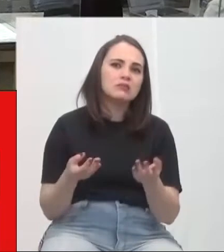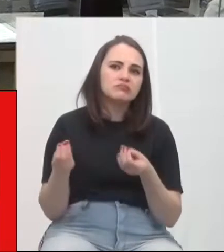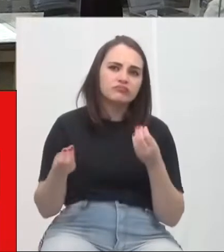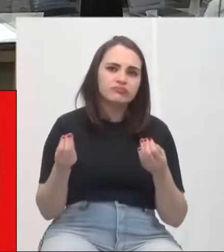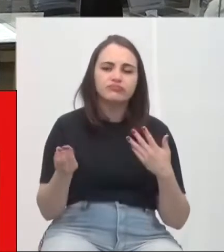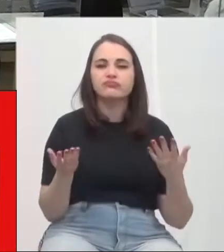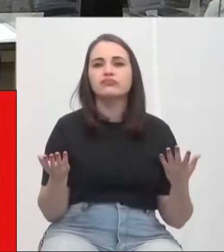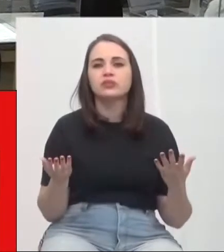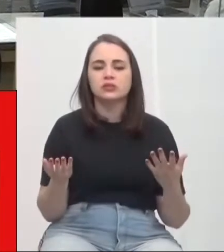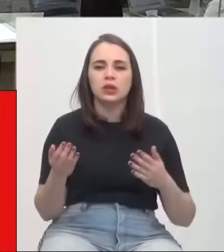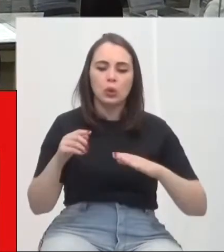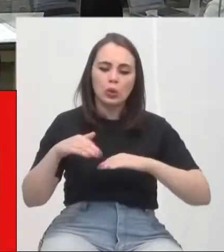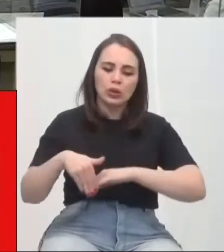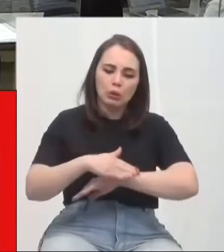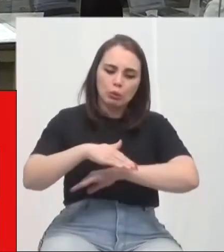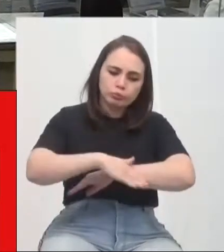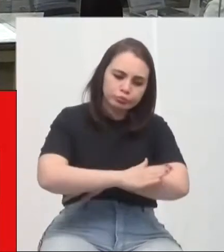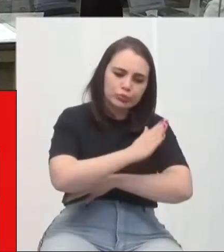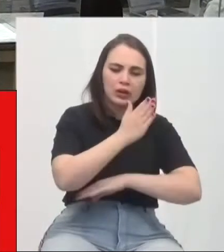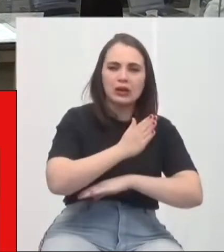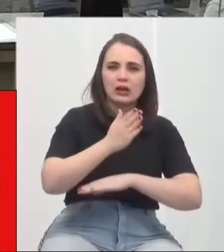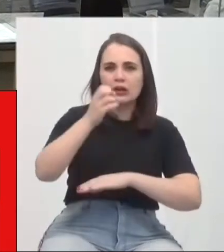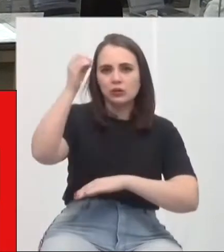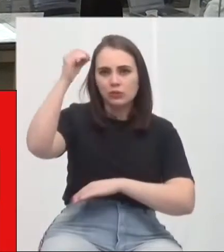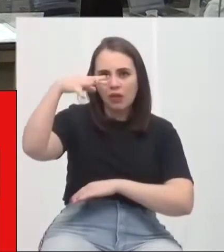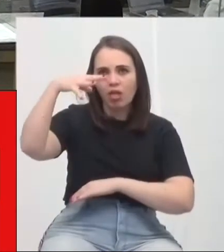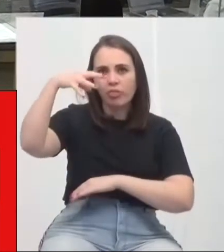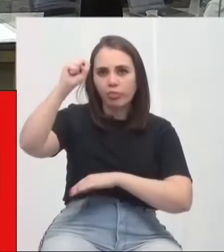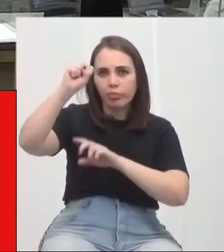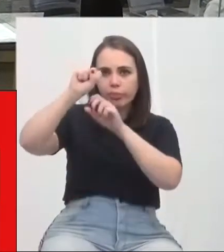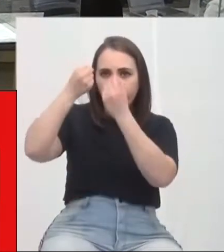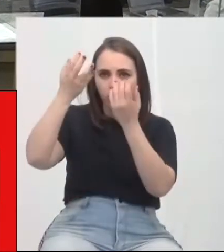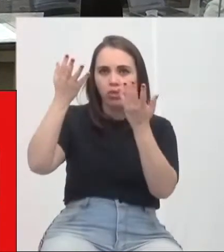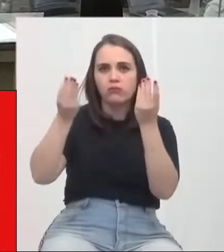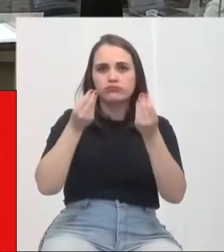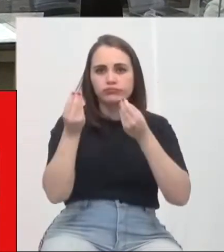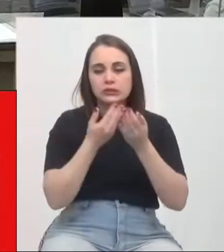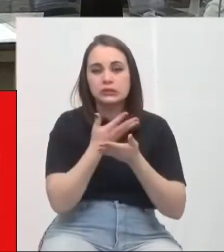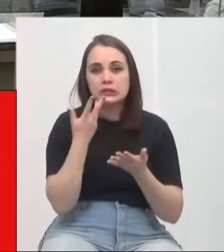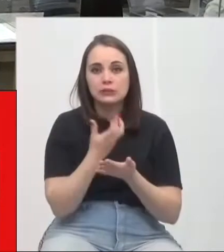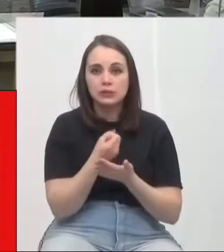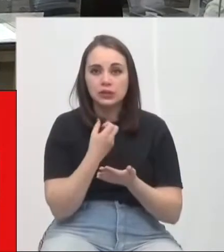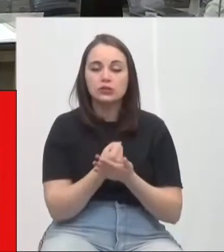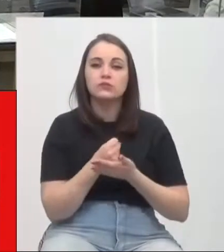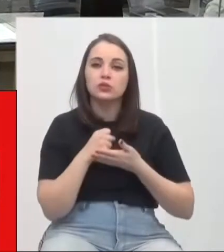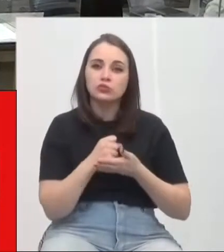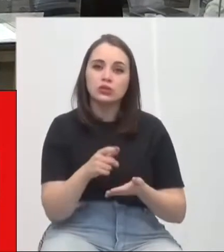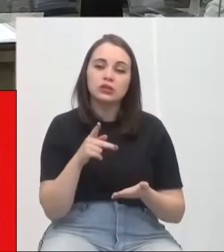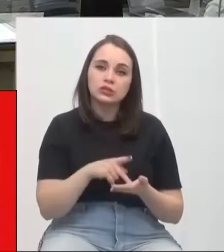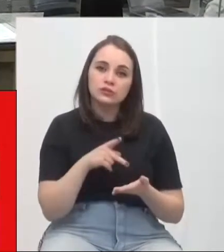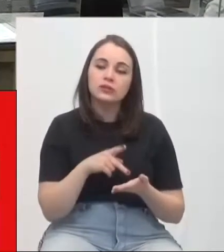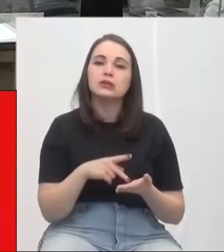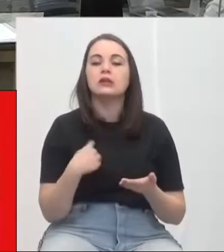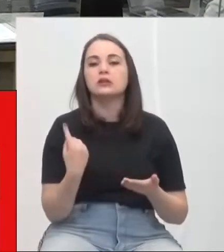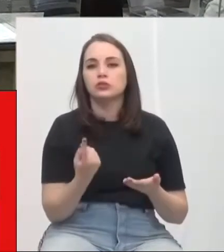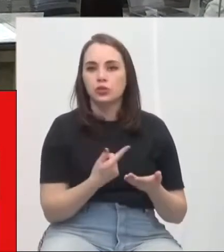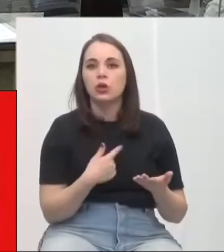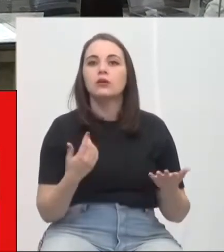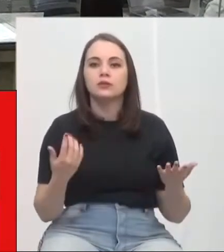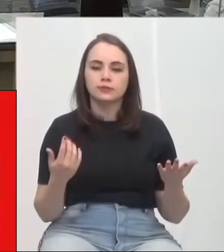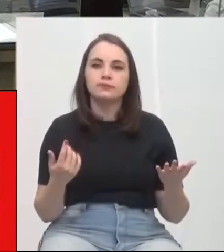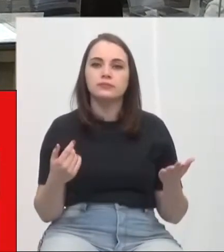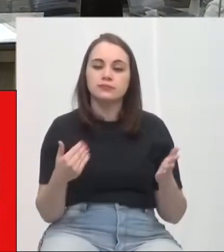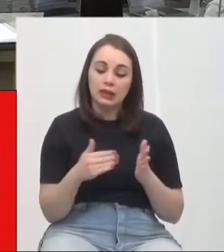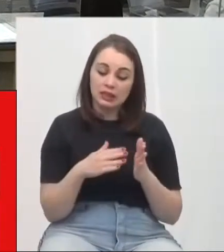de um buraco que tem aqui, uma lâmpada queimada ali, e esse aplicativo iria ajudar muito, até essa